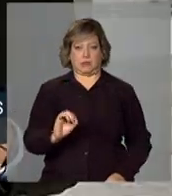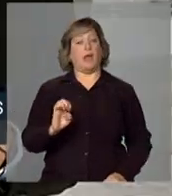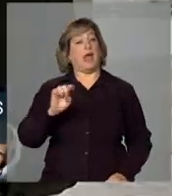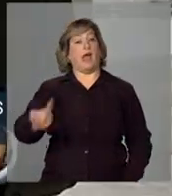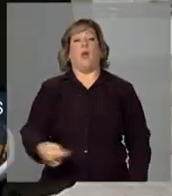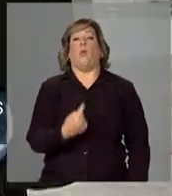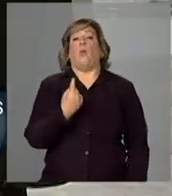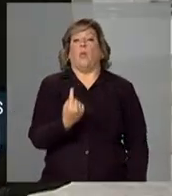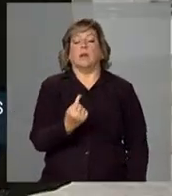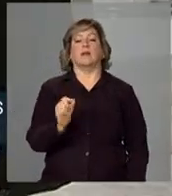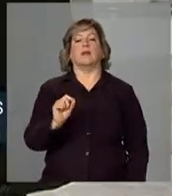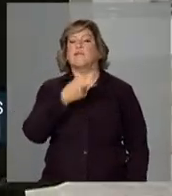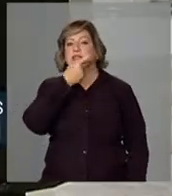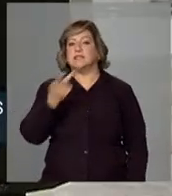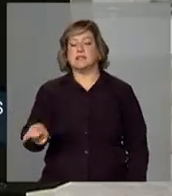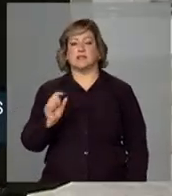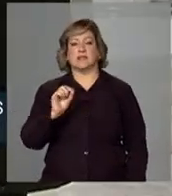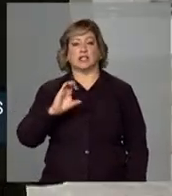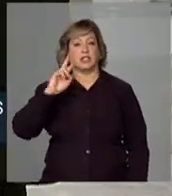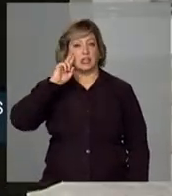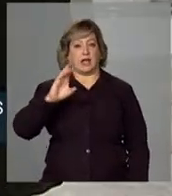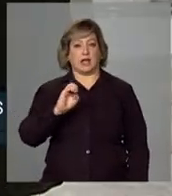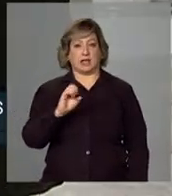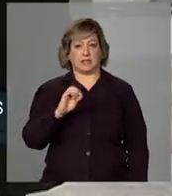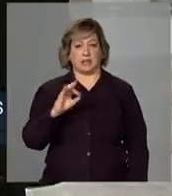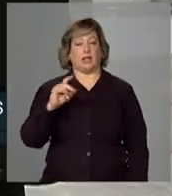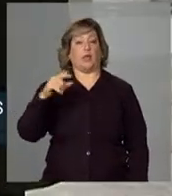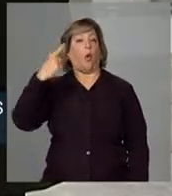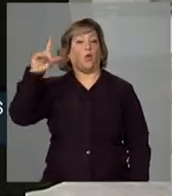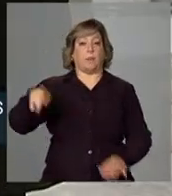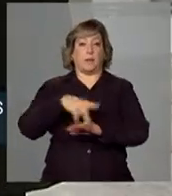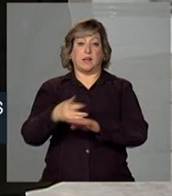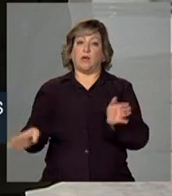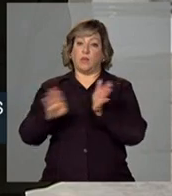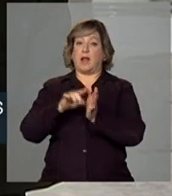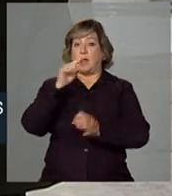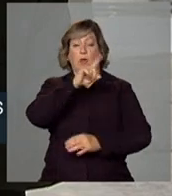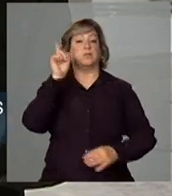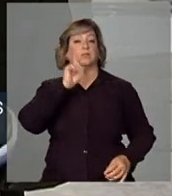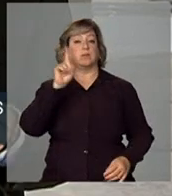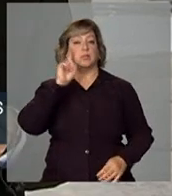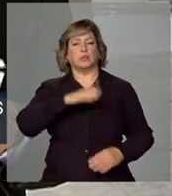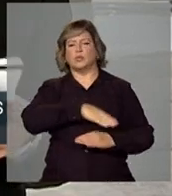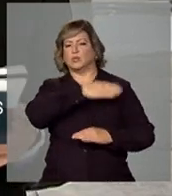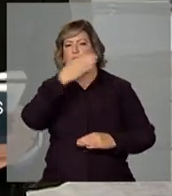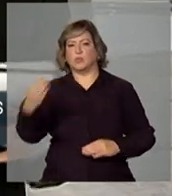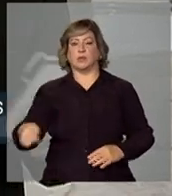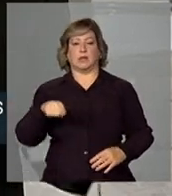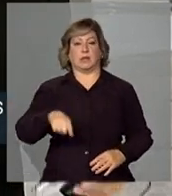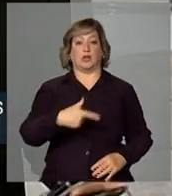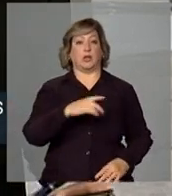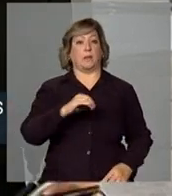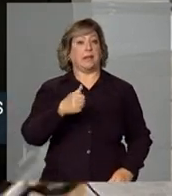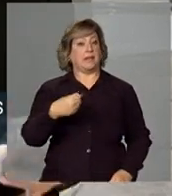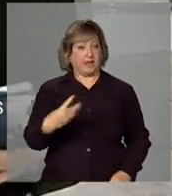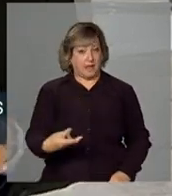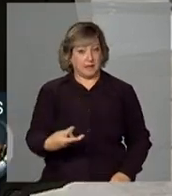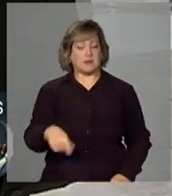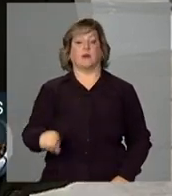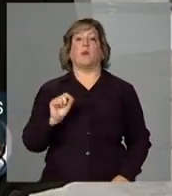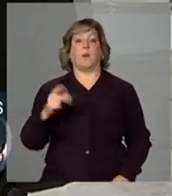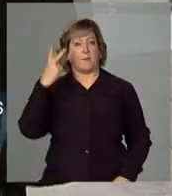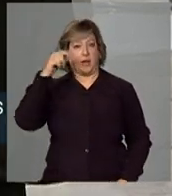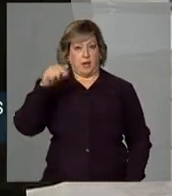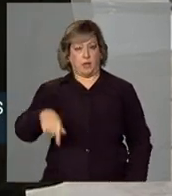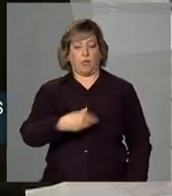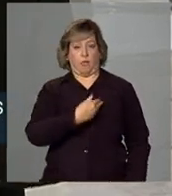única visita prevista de um chefe de Estado estrangeiro aos Estados Unidos durante todo o ano de 2013, o que para